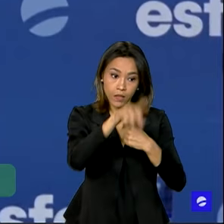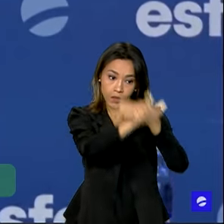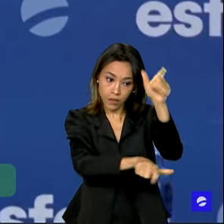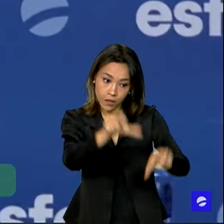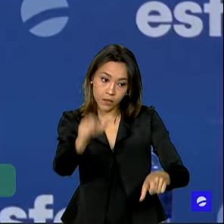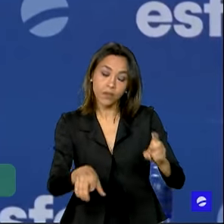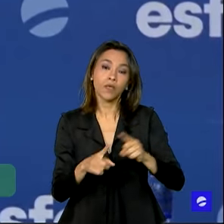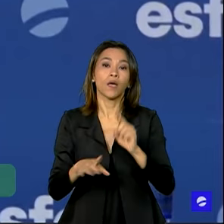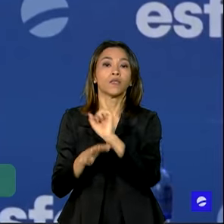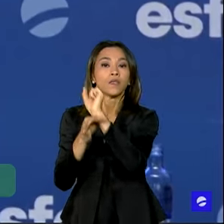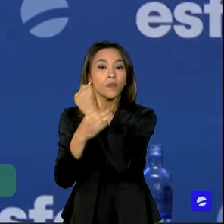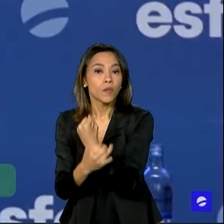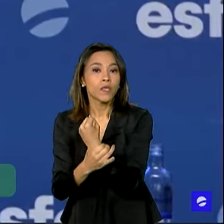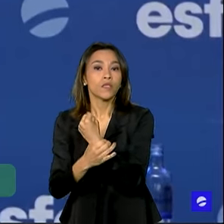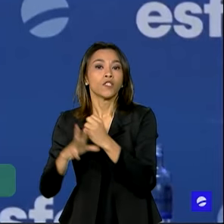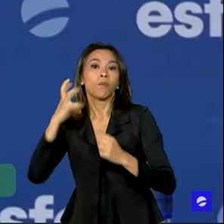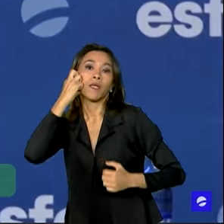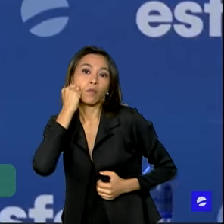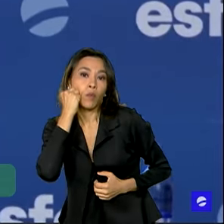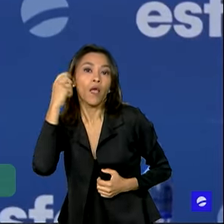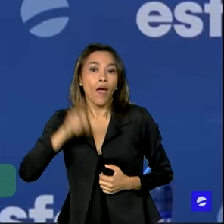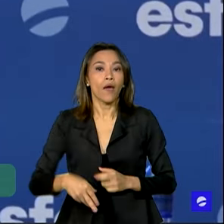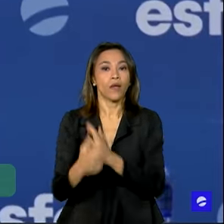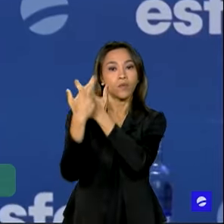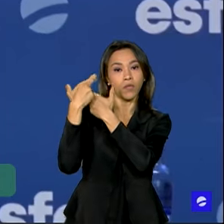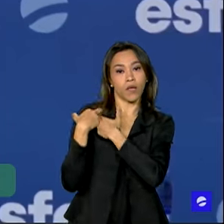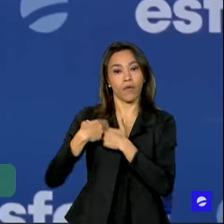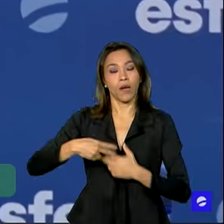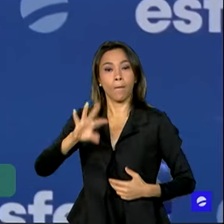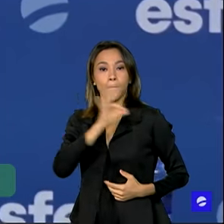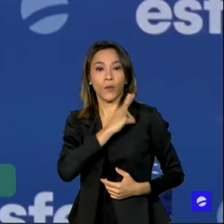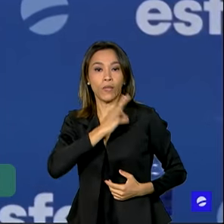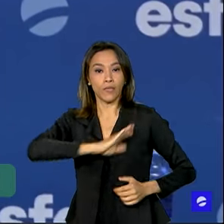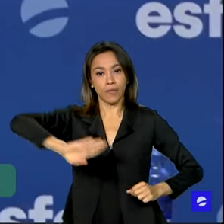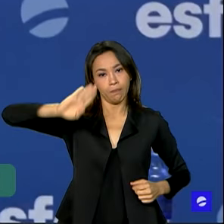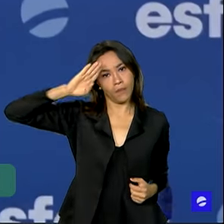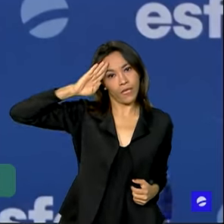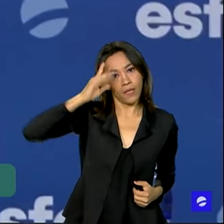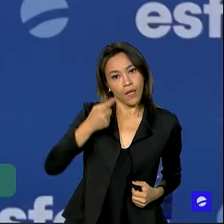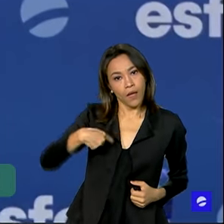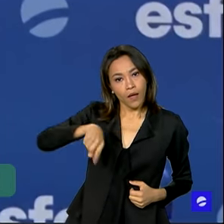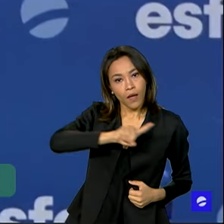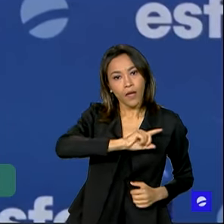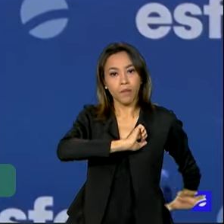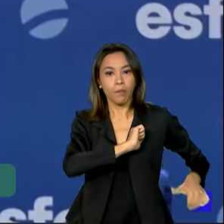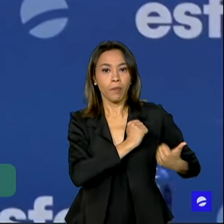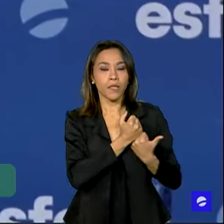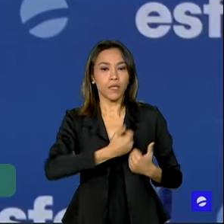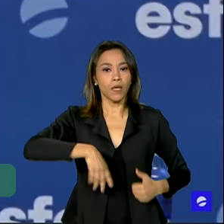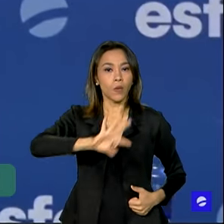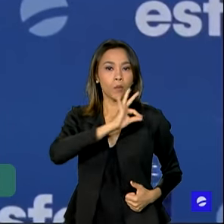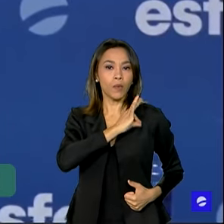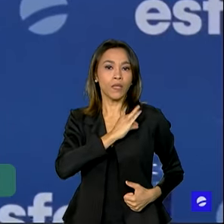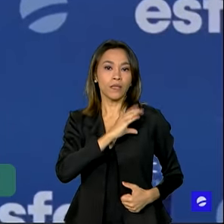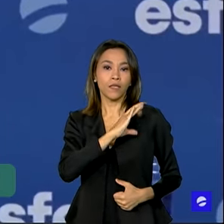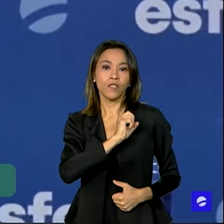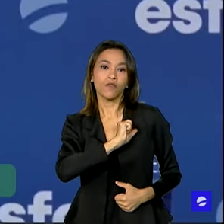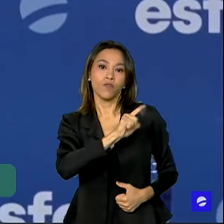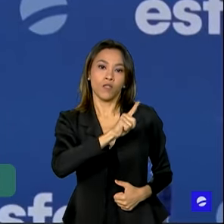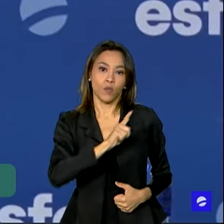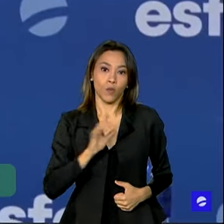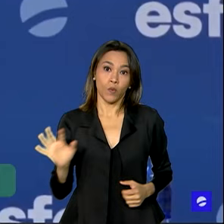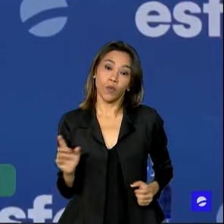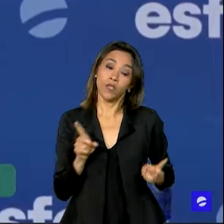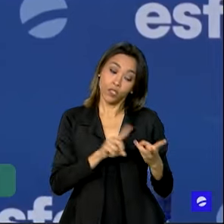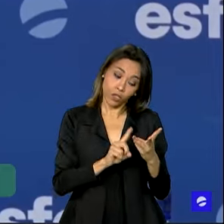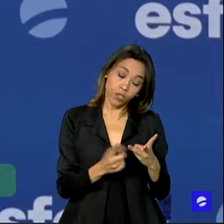que era feita pela polícia militar, patrulhamento ostensivo e também a polícia civil. E a polícia é a guarda